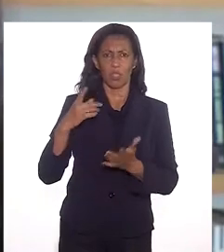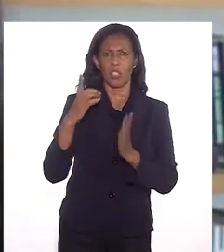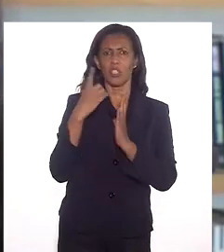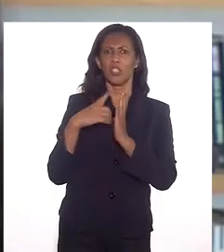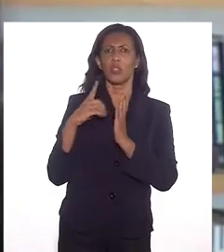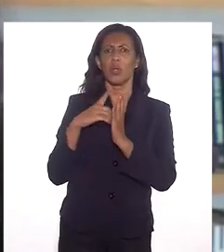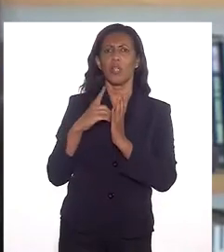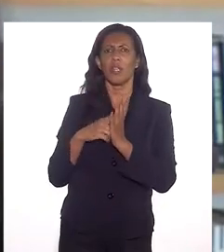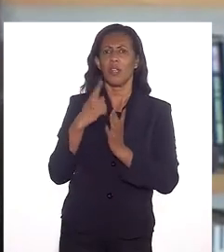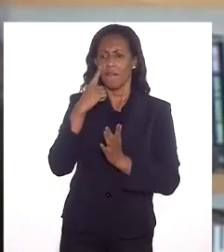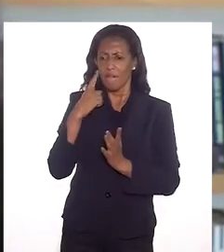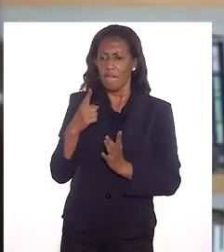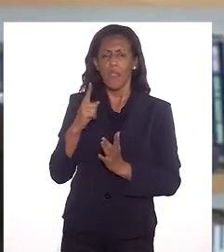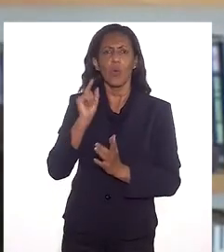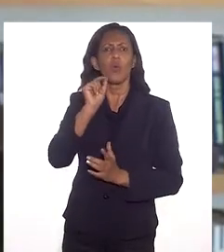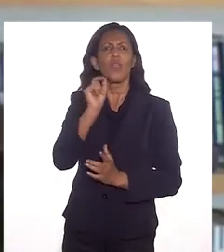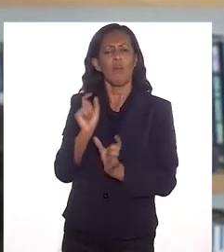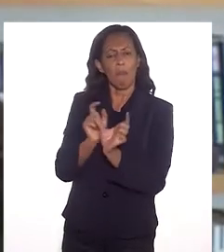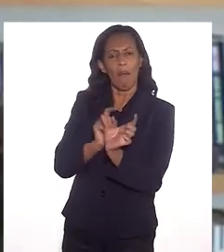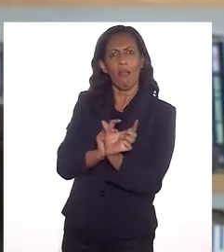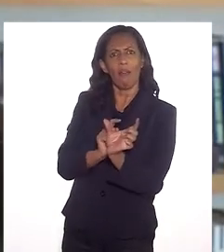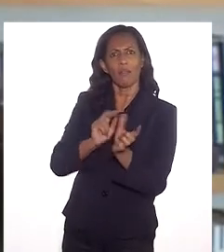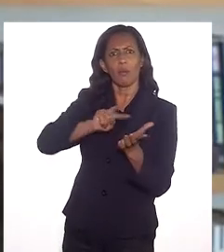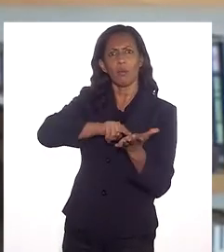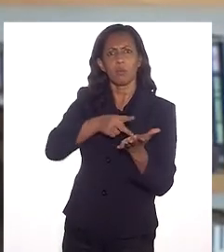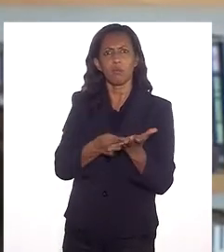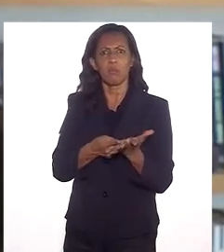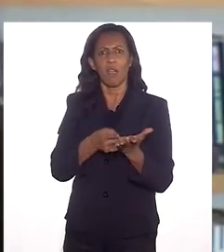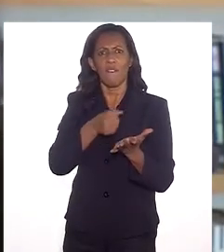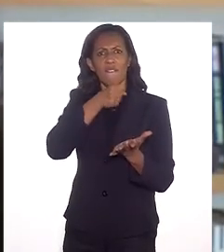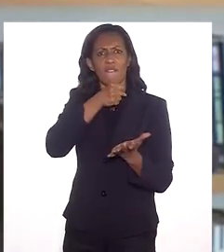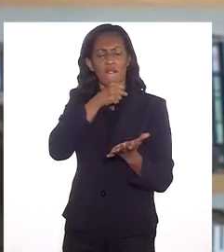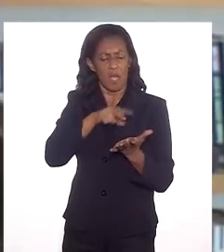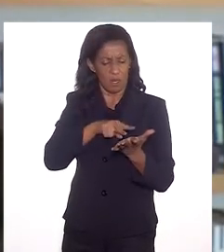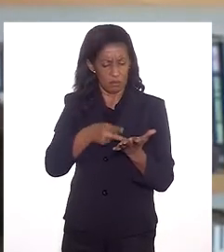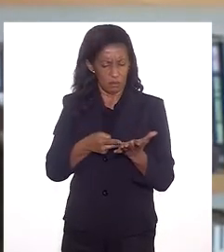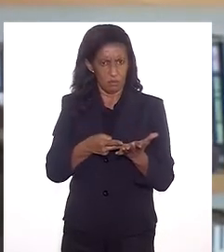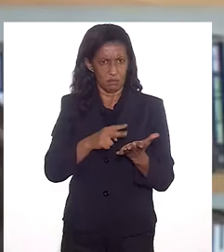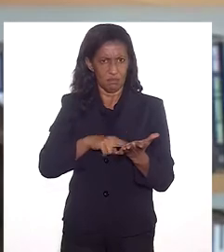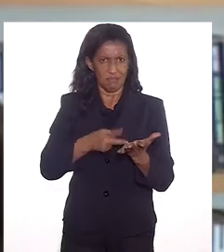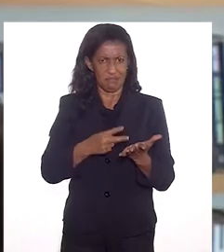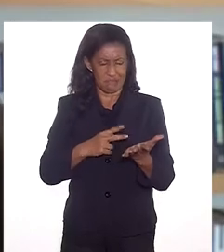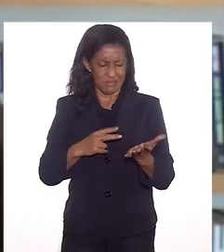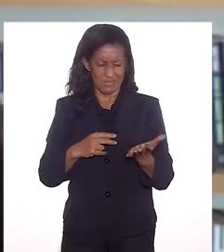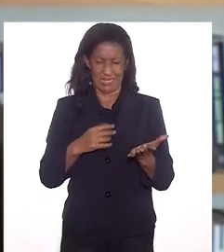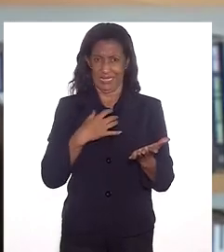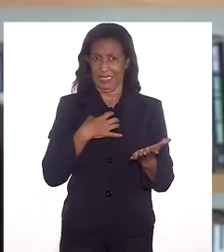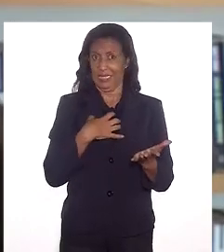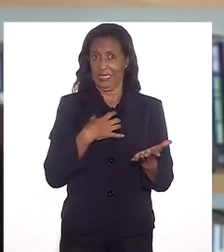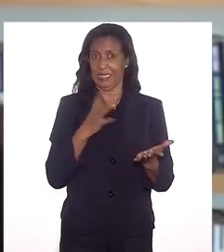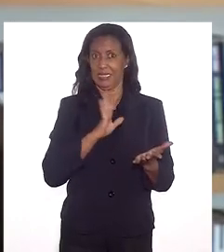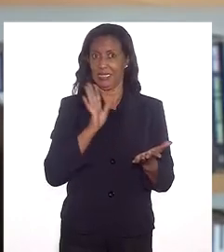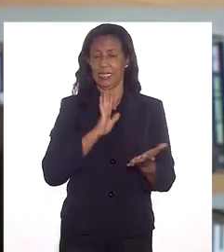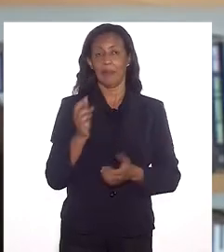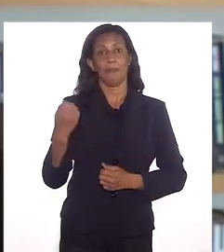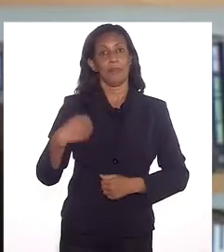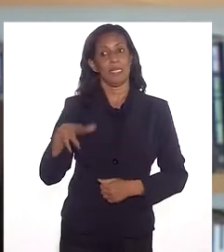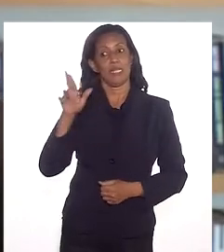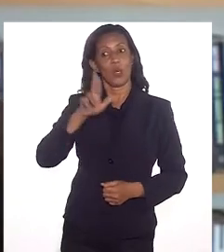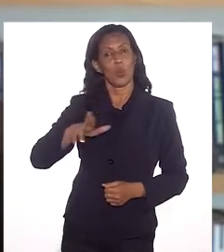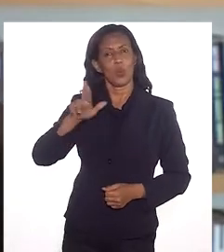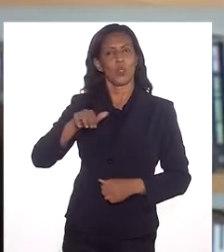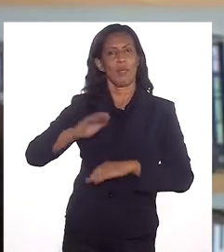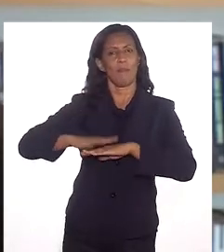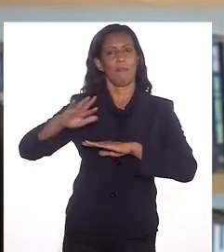que significa velho, é assustador o que tem de sinônimo. Então, a gente precisa usar